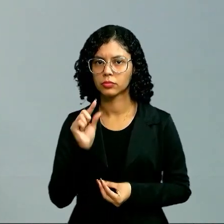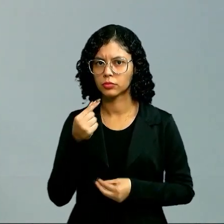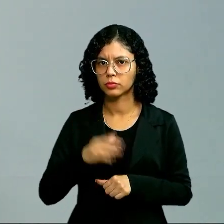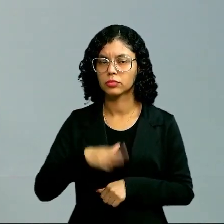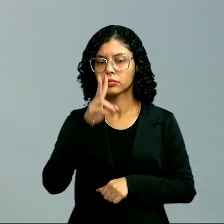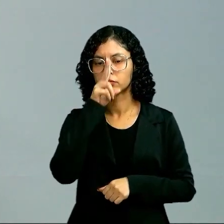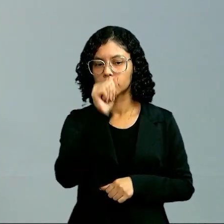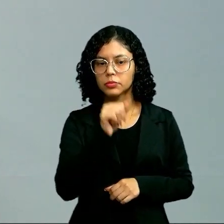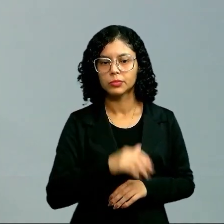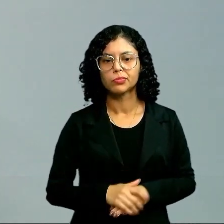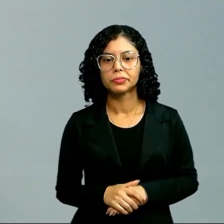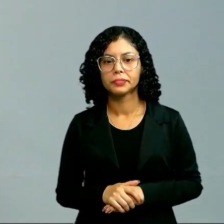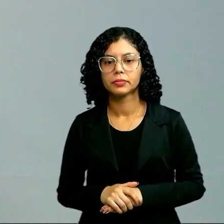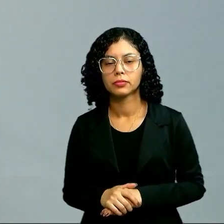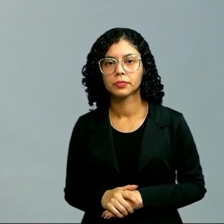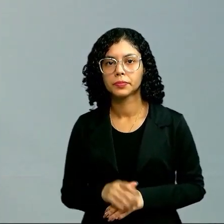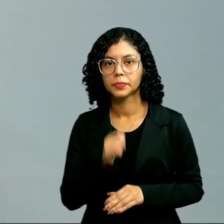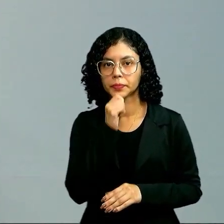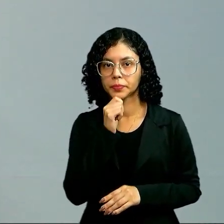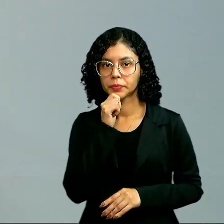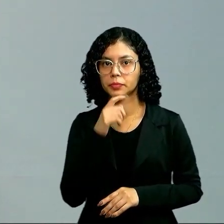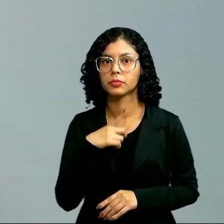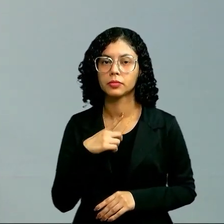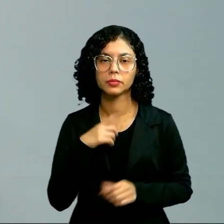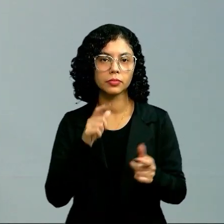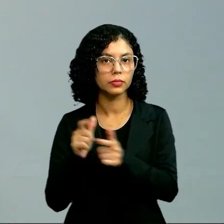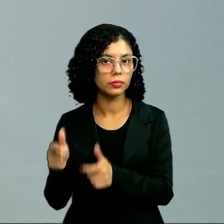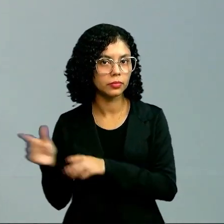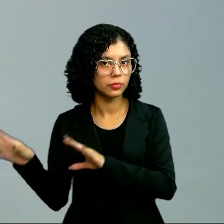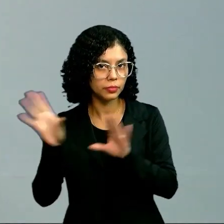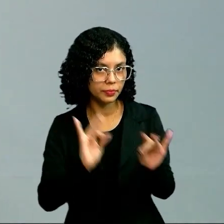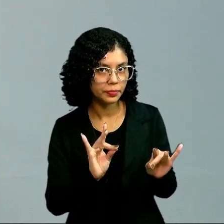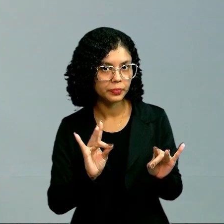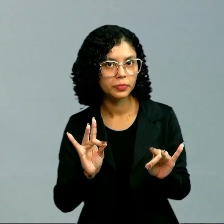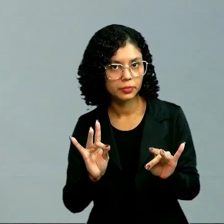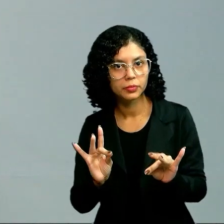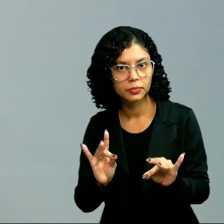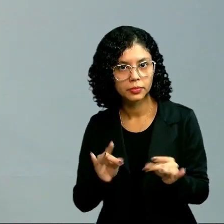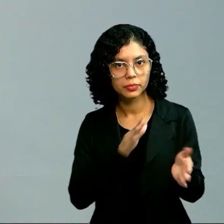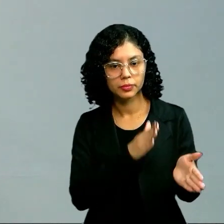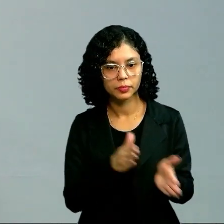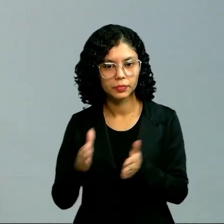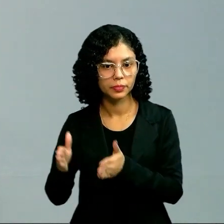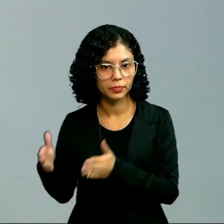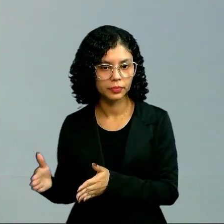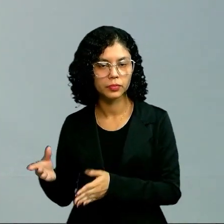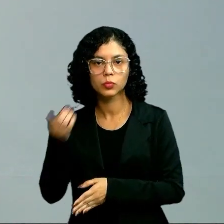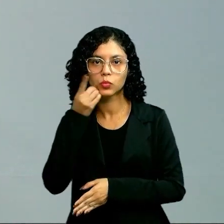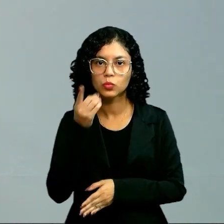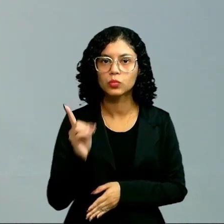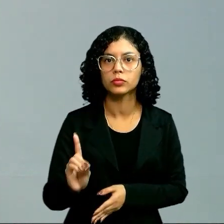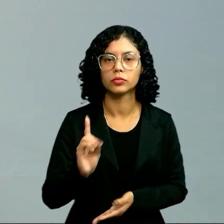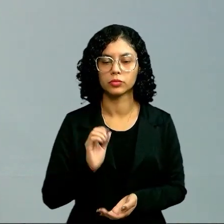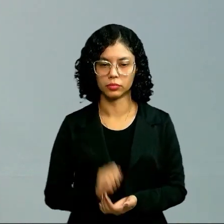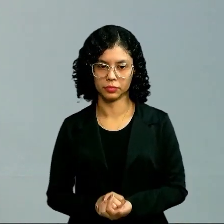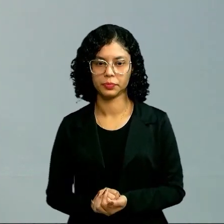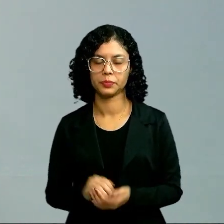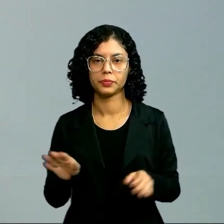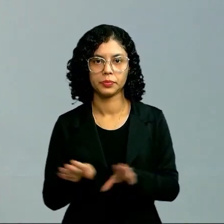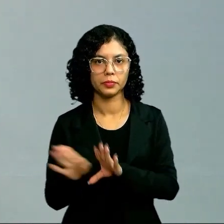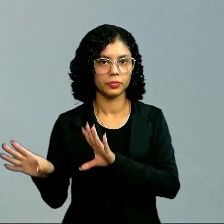pouco mais forte. E é aí onde a gente traz ela, passo a passo, dia a dia, tá?